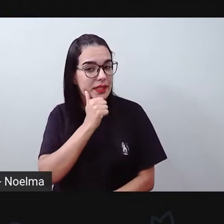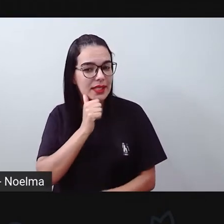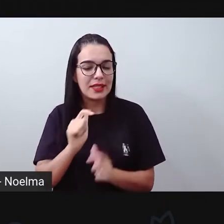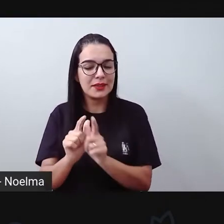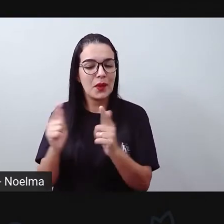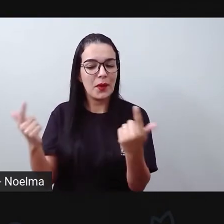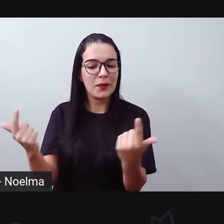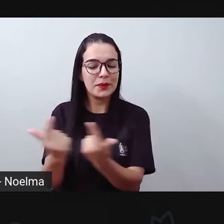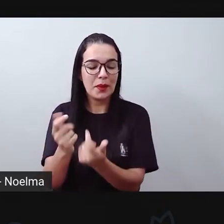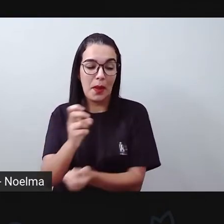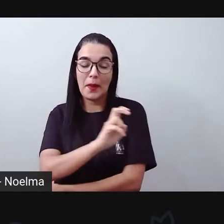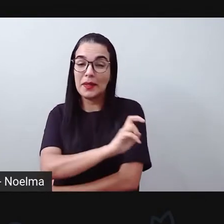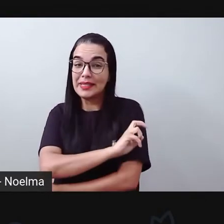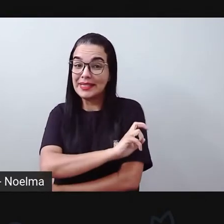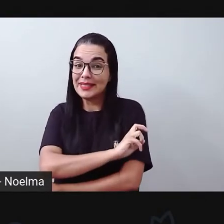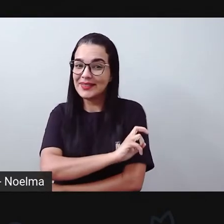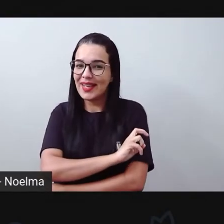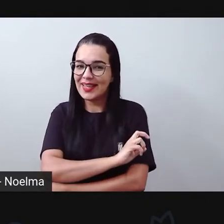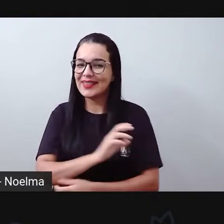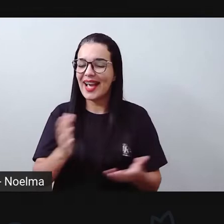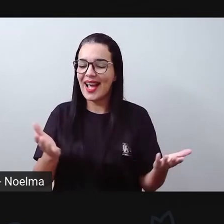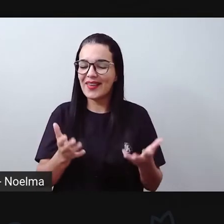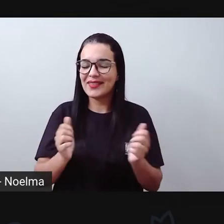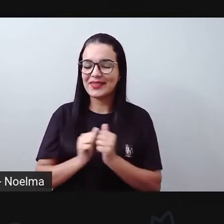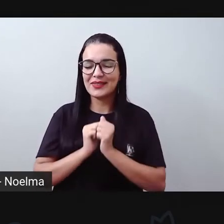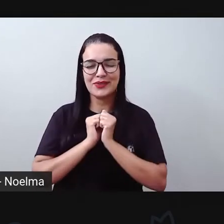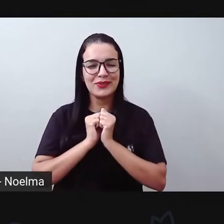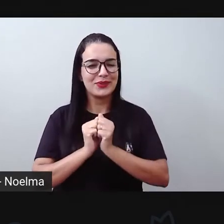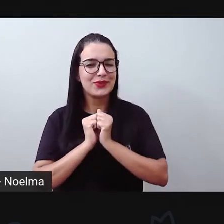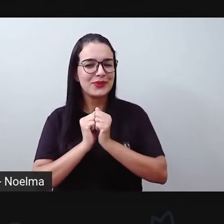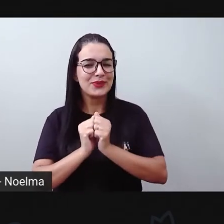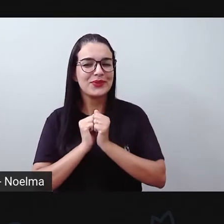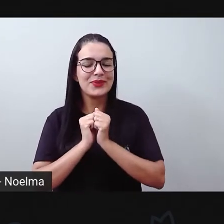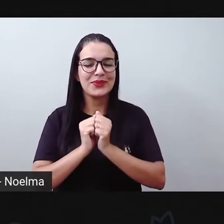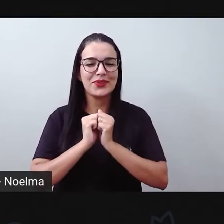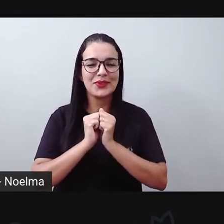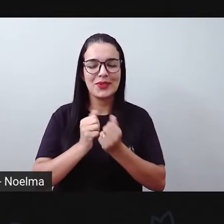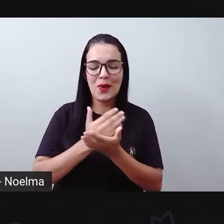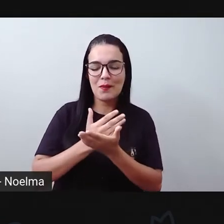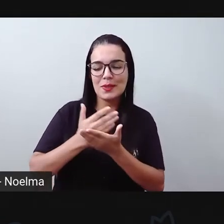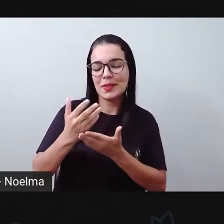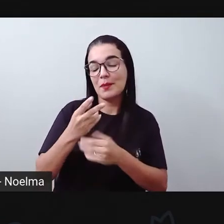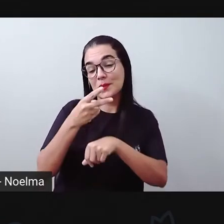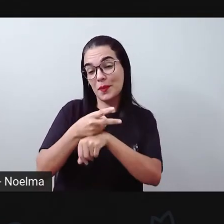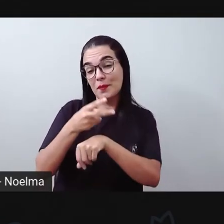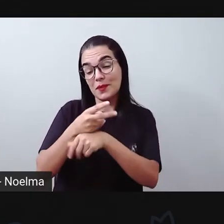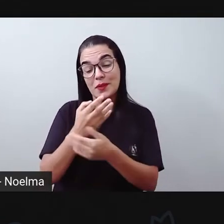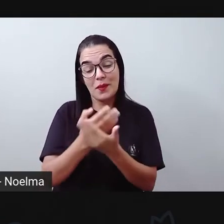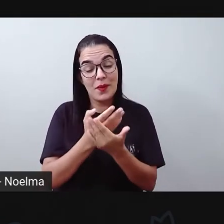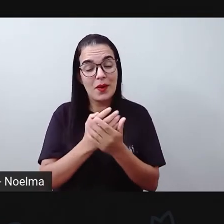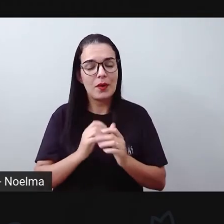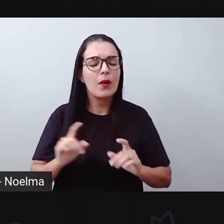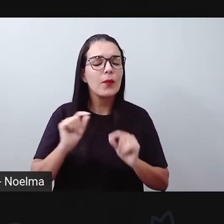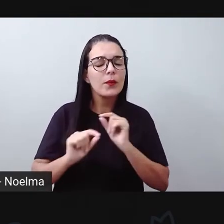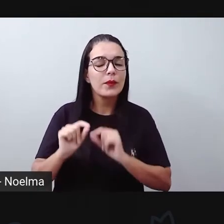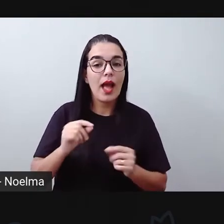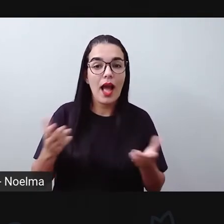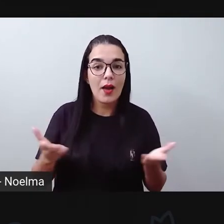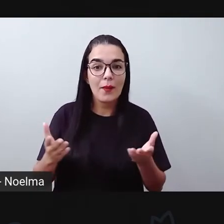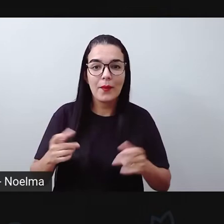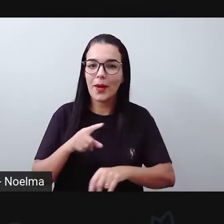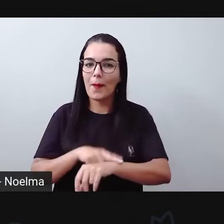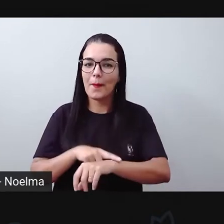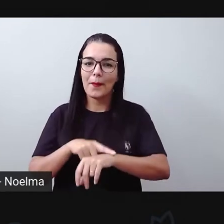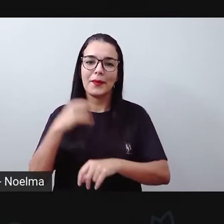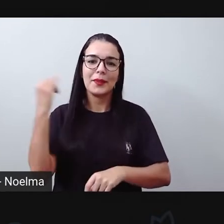Estamos aqui, ó, neste momento, juntinhos para começarmos mais uma videoaula, para juntos termos este momento tão